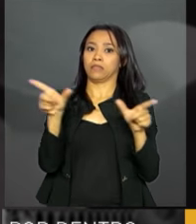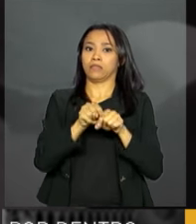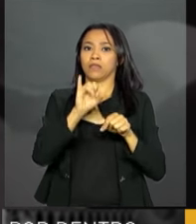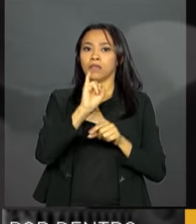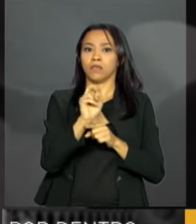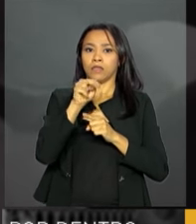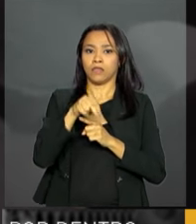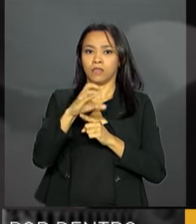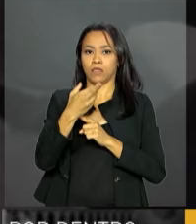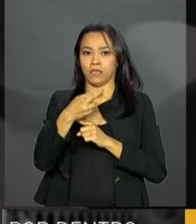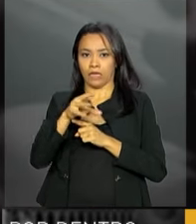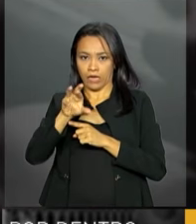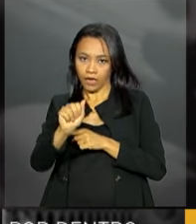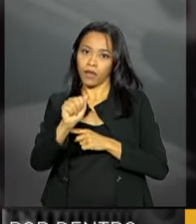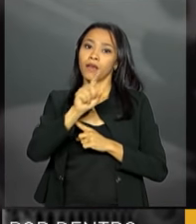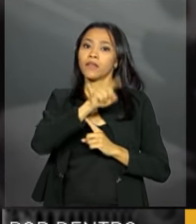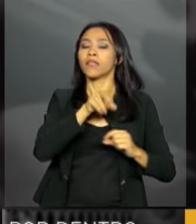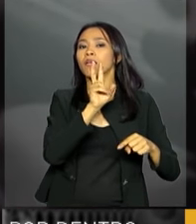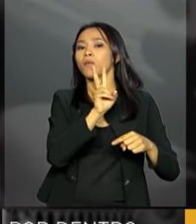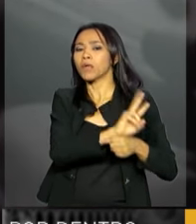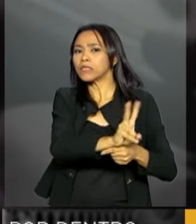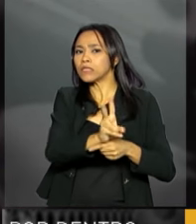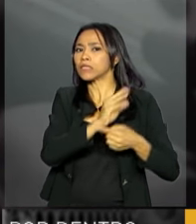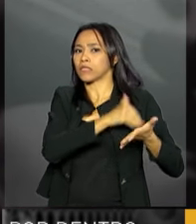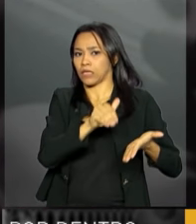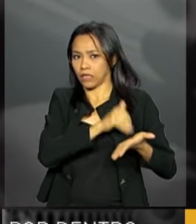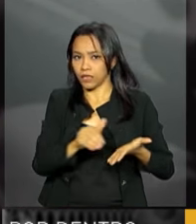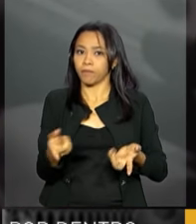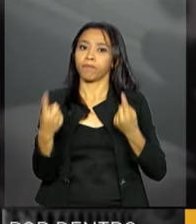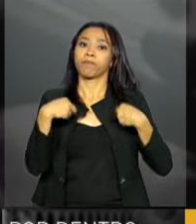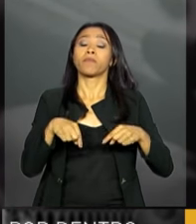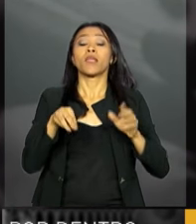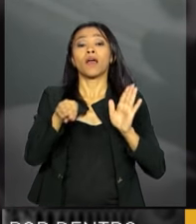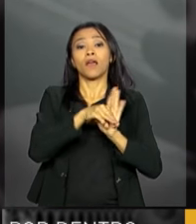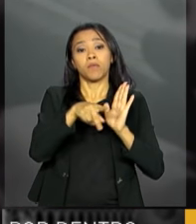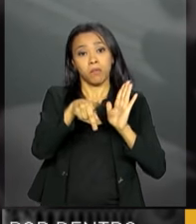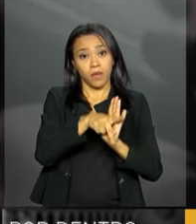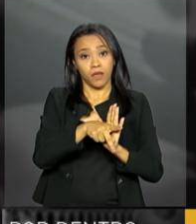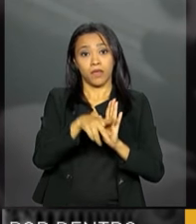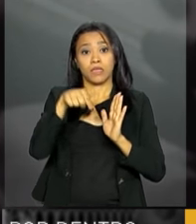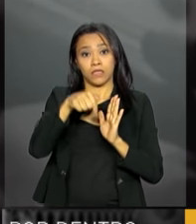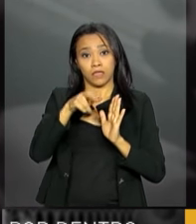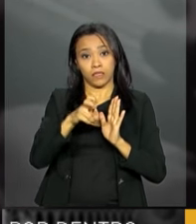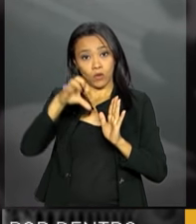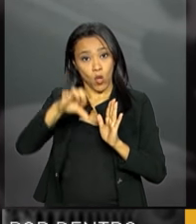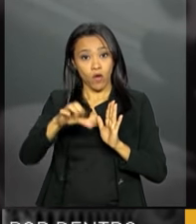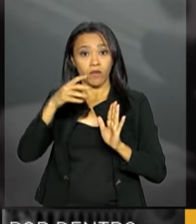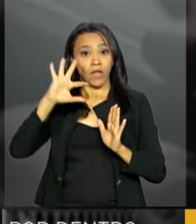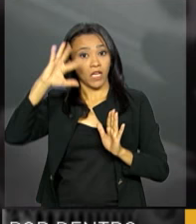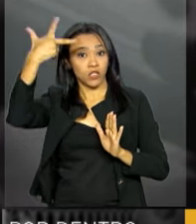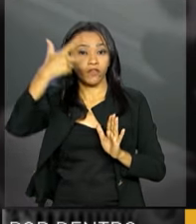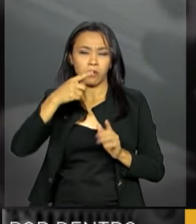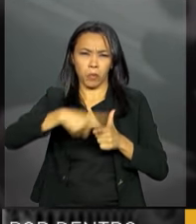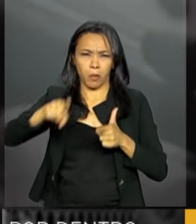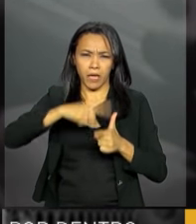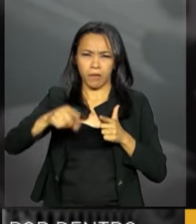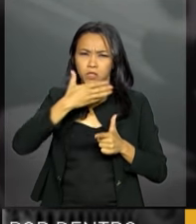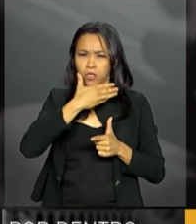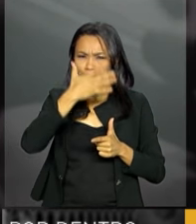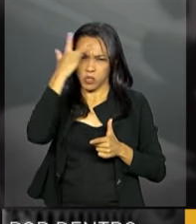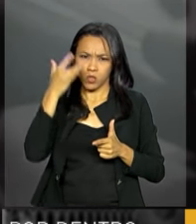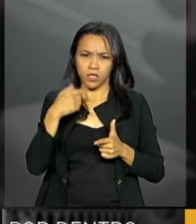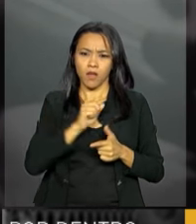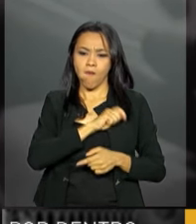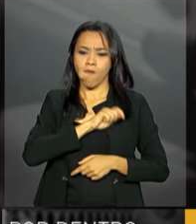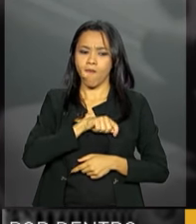da Secretaria Especial de Agricultura Familiar. A MP 759 também não estará regularizando a situação dos grileiros. Será levada em